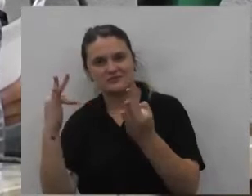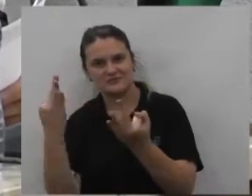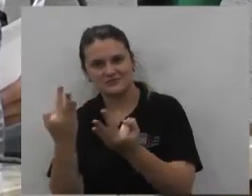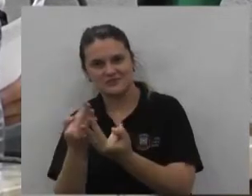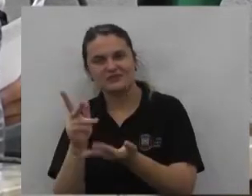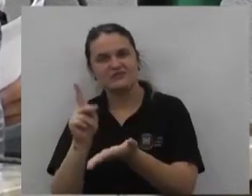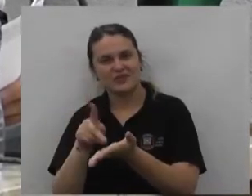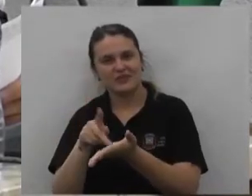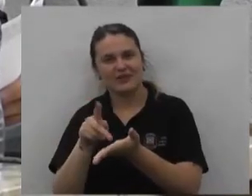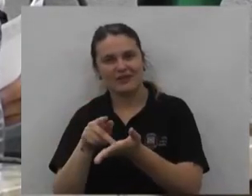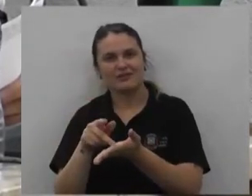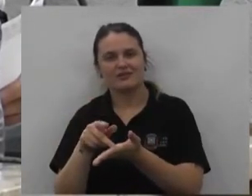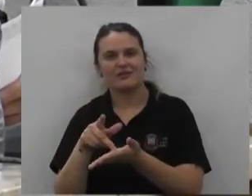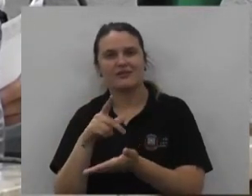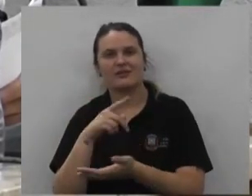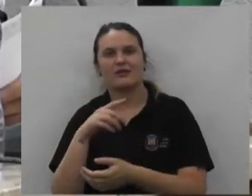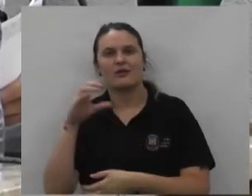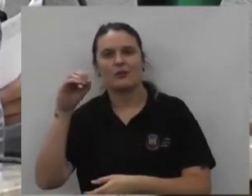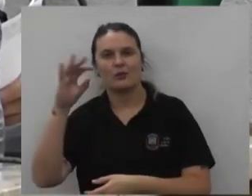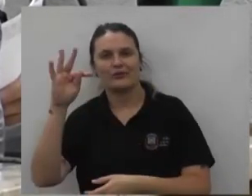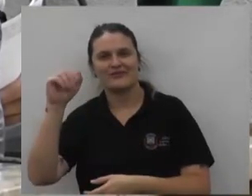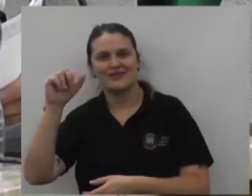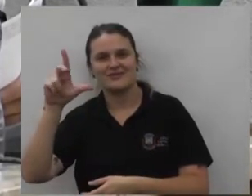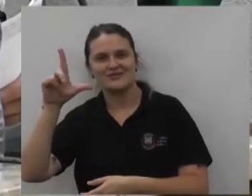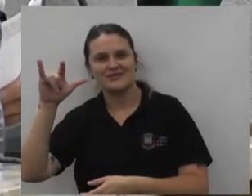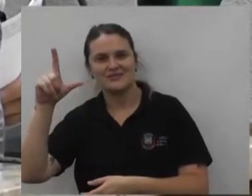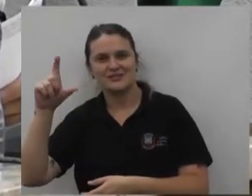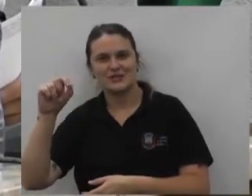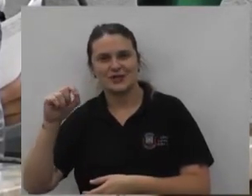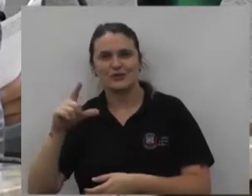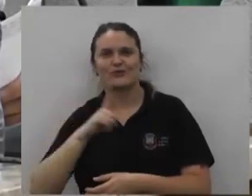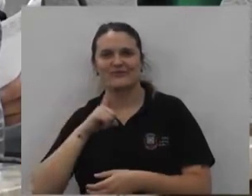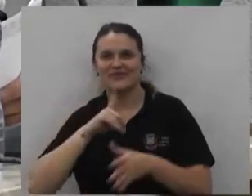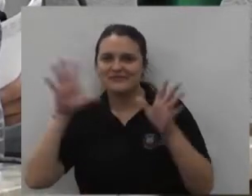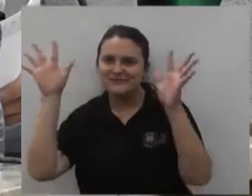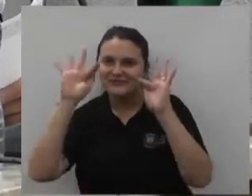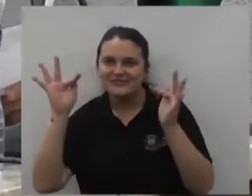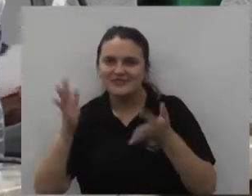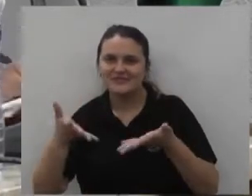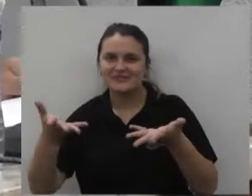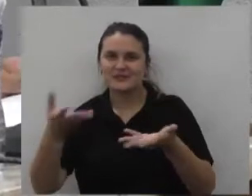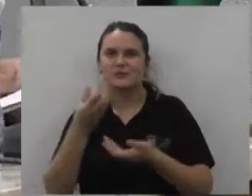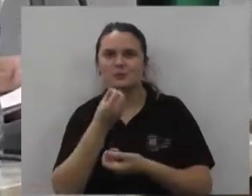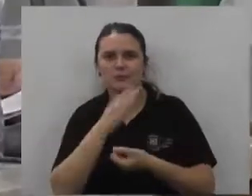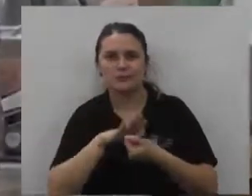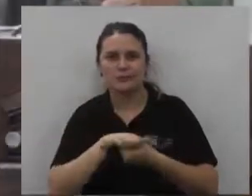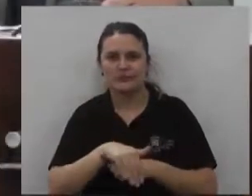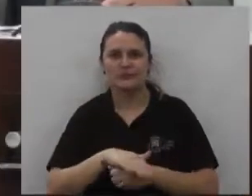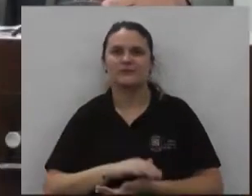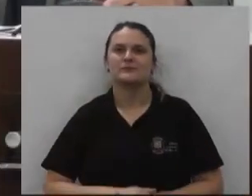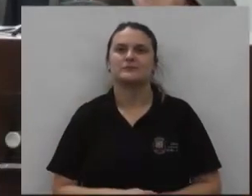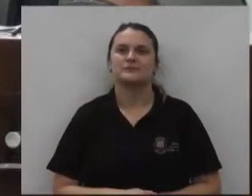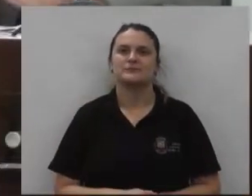realmente de onde está Otacílio está muito feliz e essa homenagem é justa boa noite